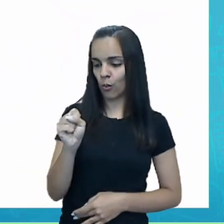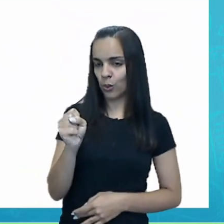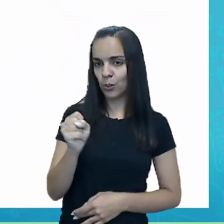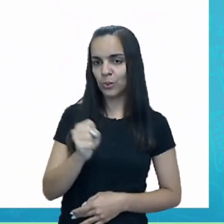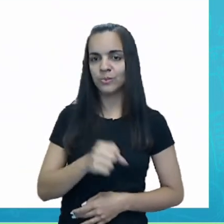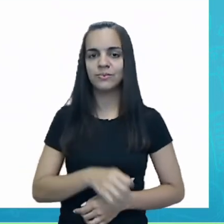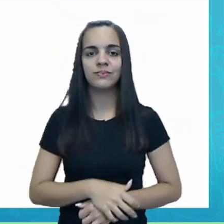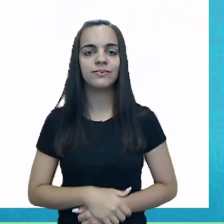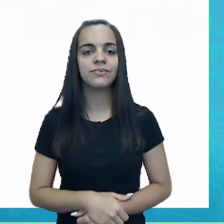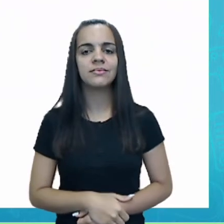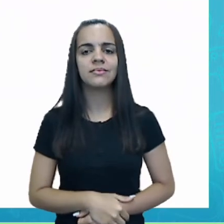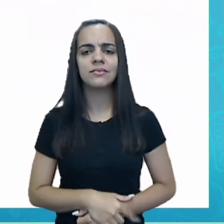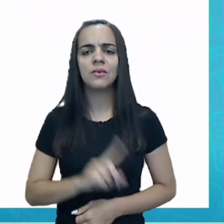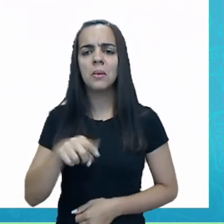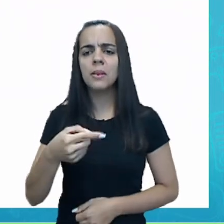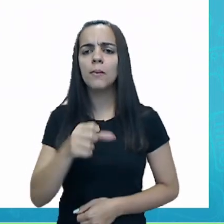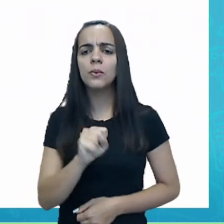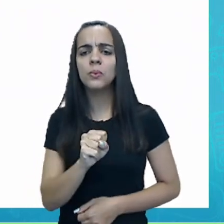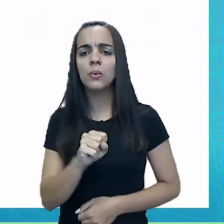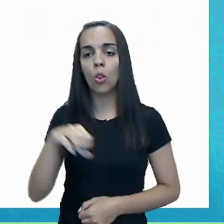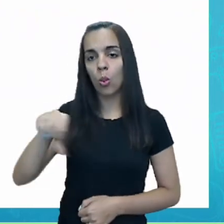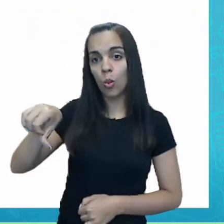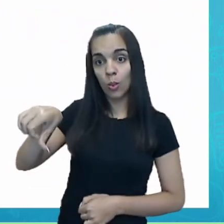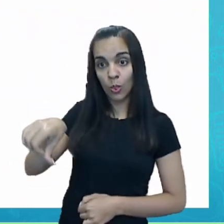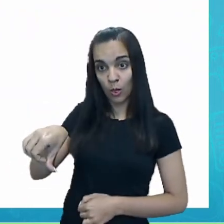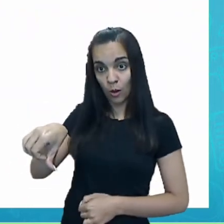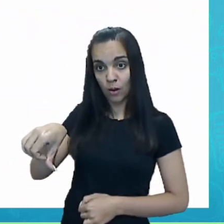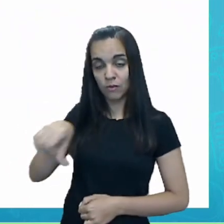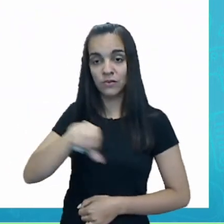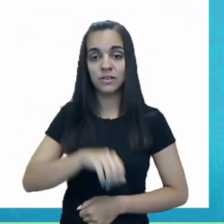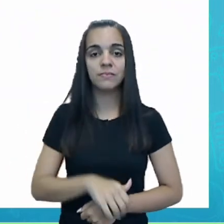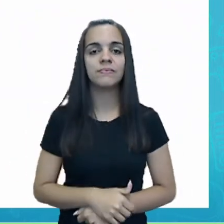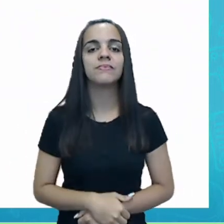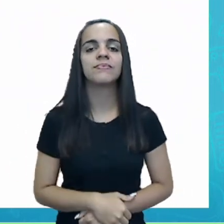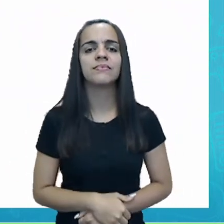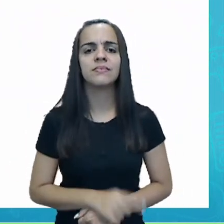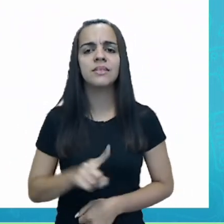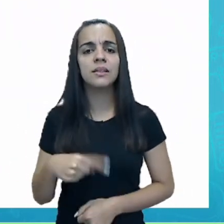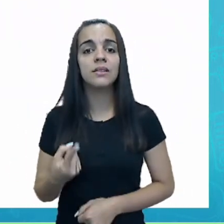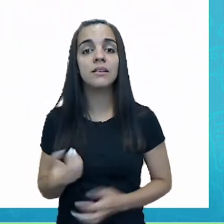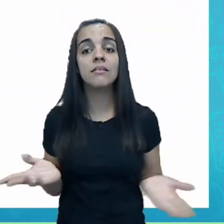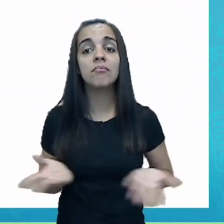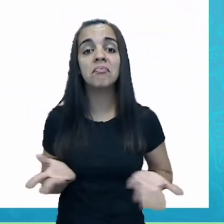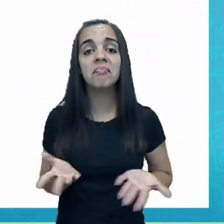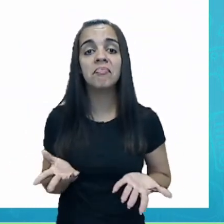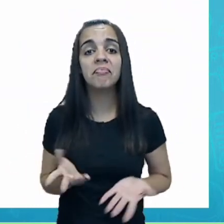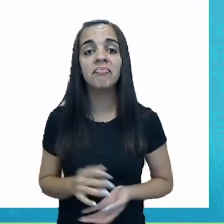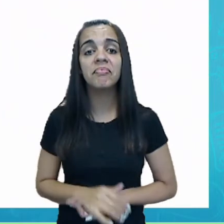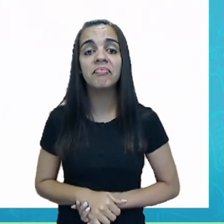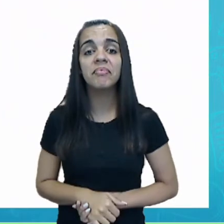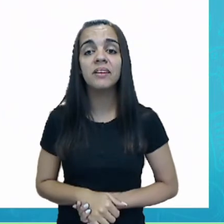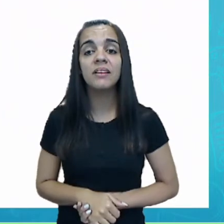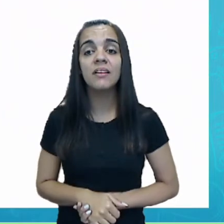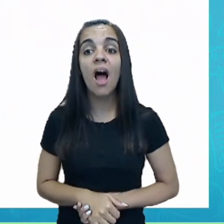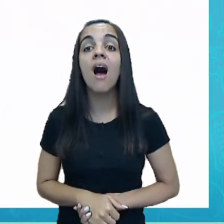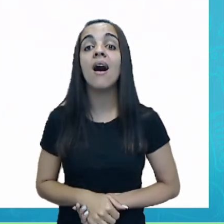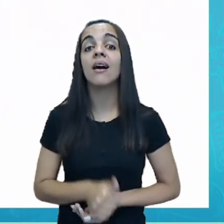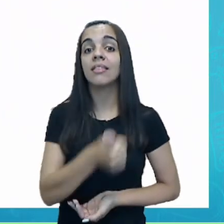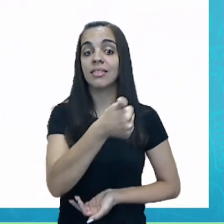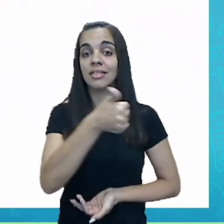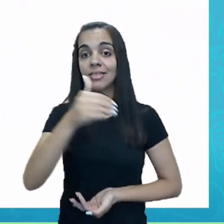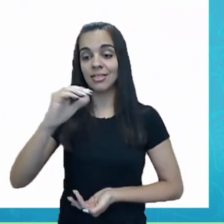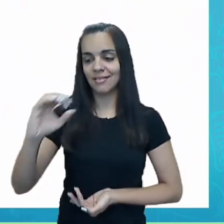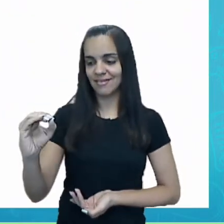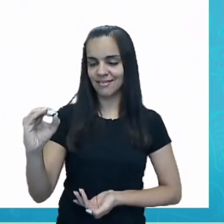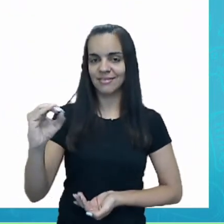8. E depois? O 9. E agora, será qual o próximo número? O